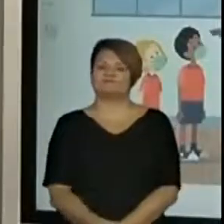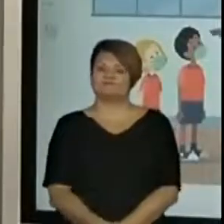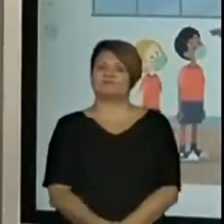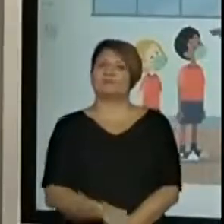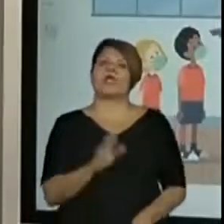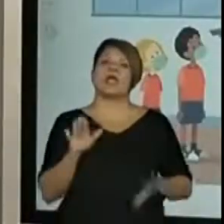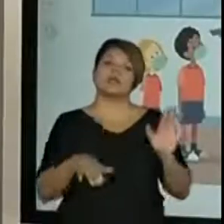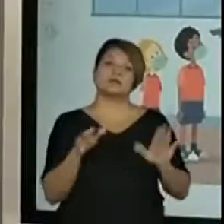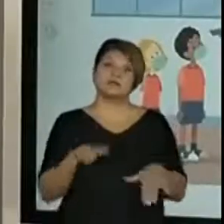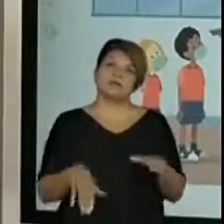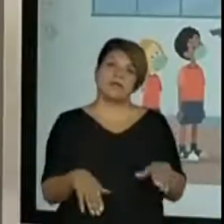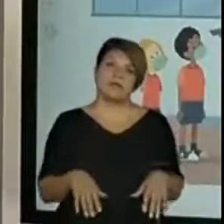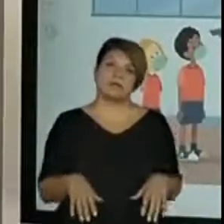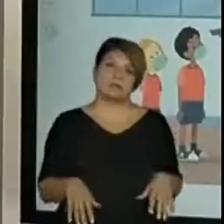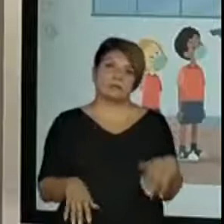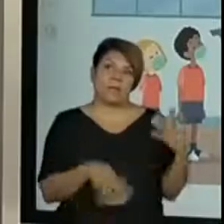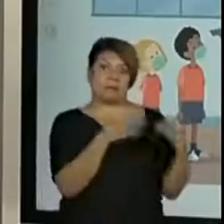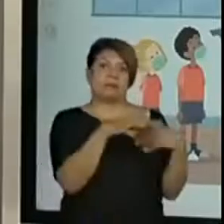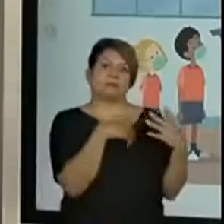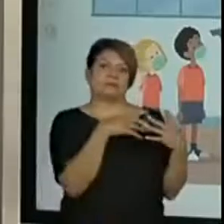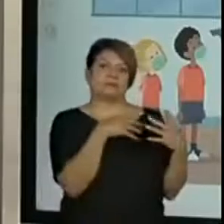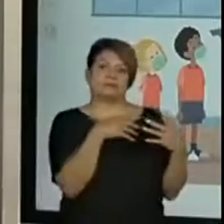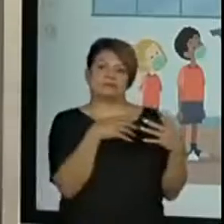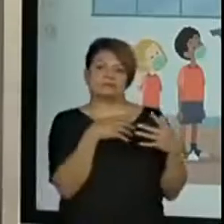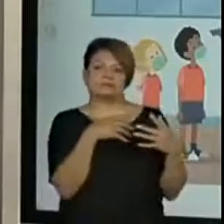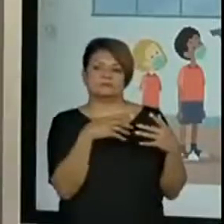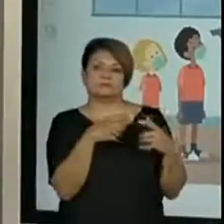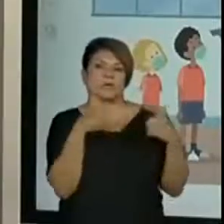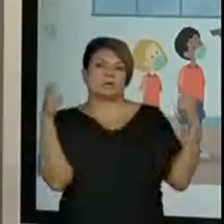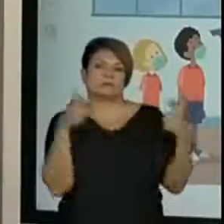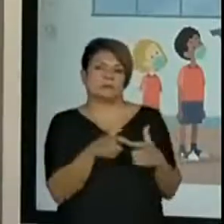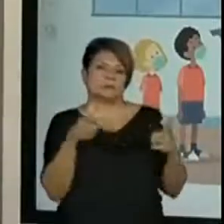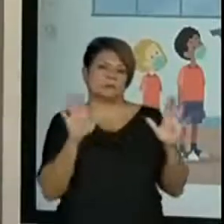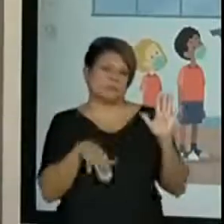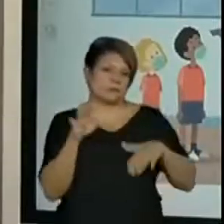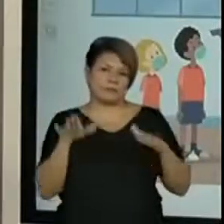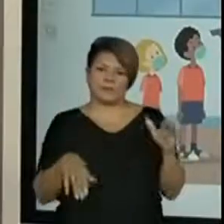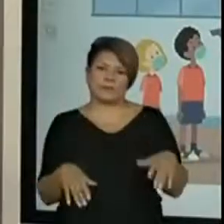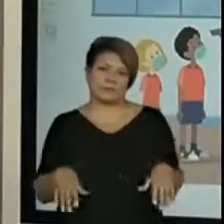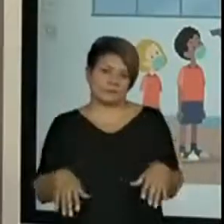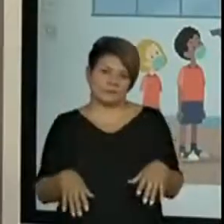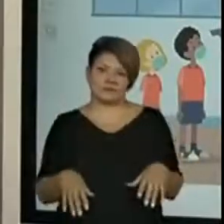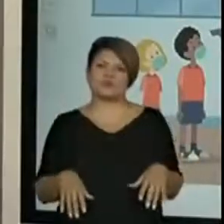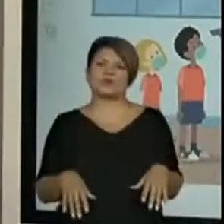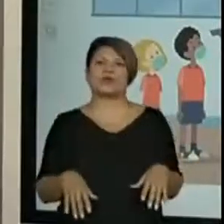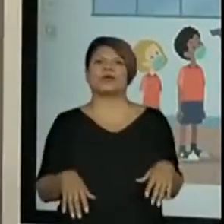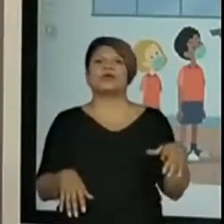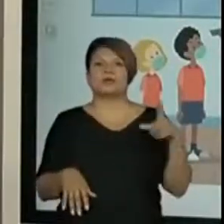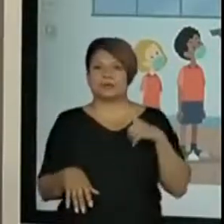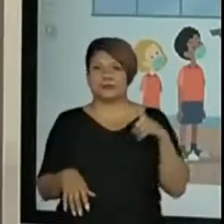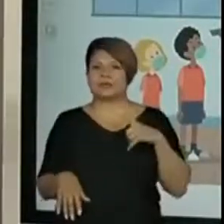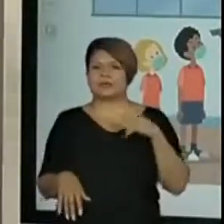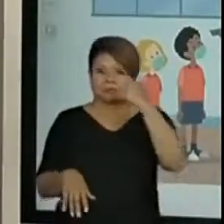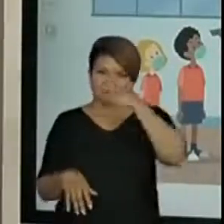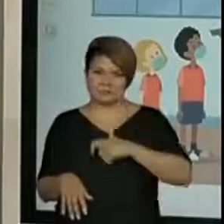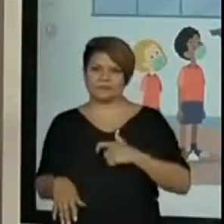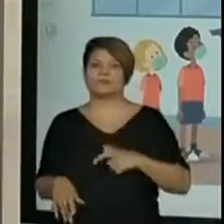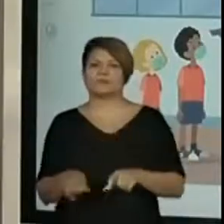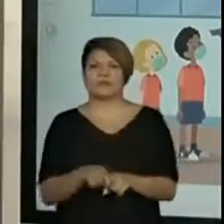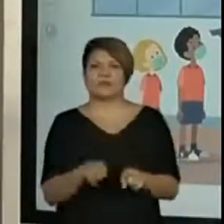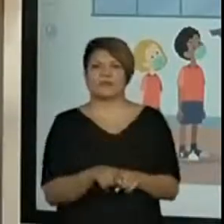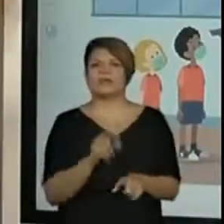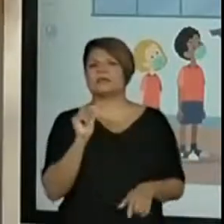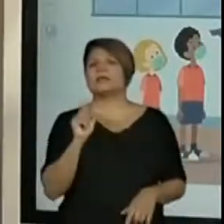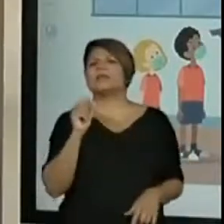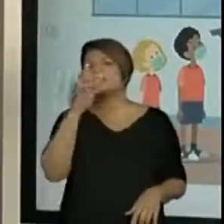vezes fazem um pouquinho menos, isso varia de escola para escola, depende muito e também da pessoa. Quem